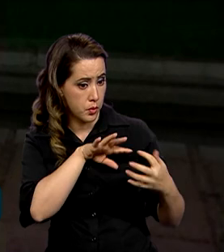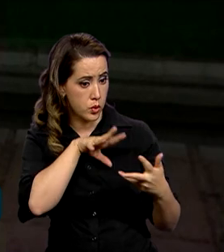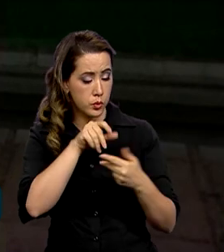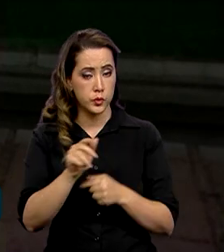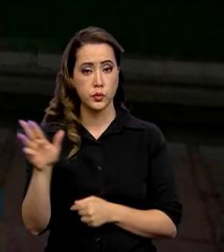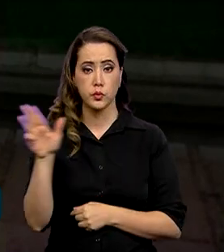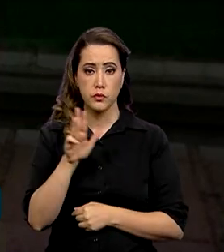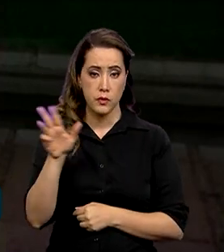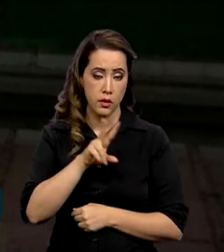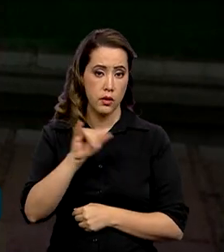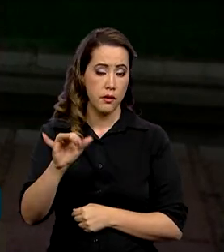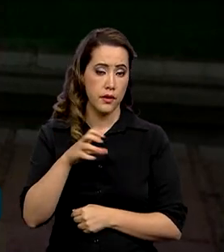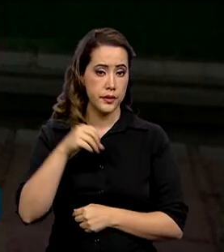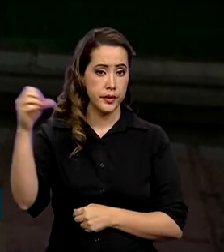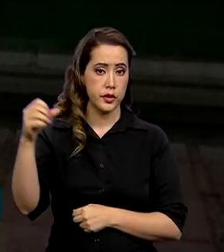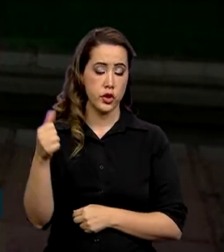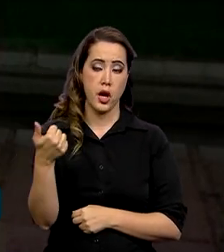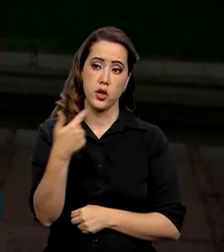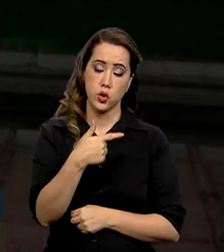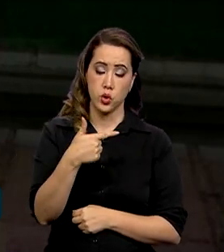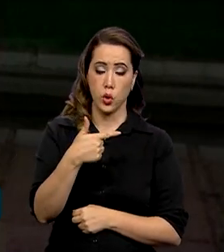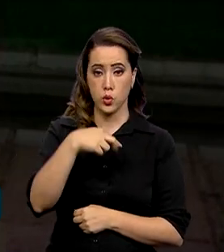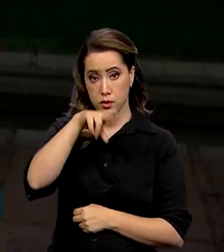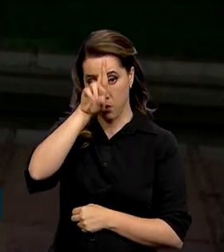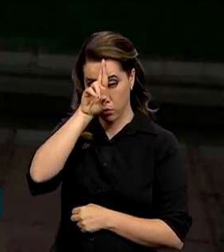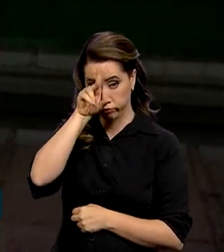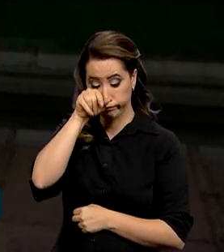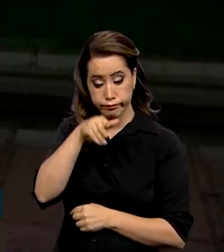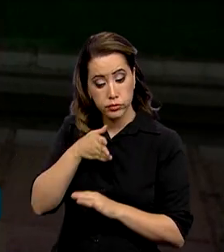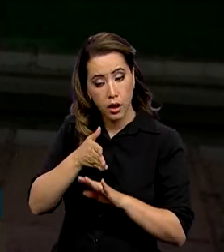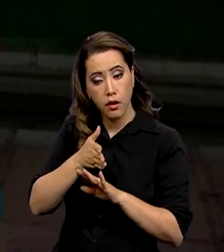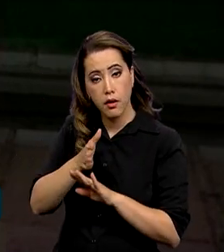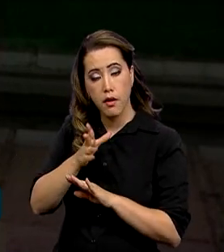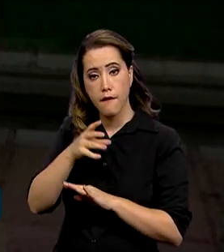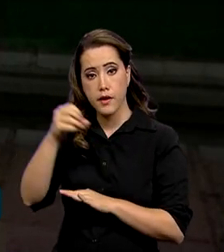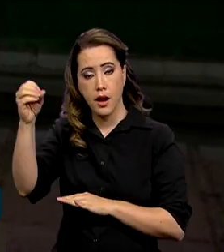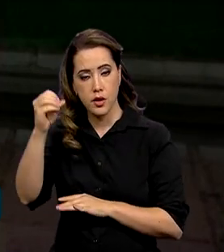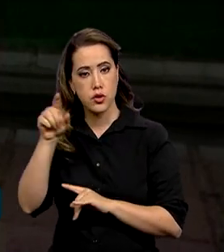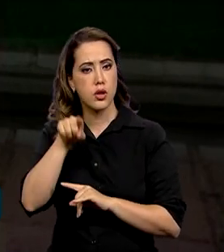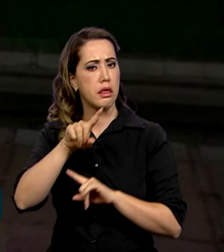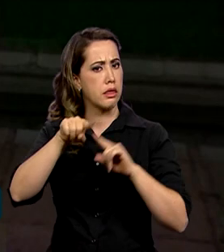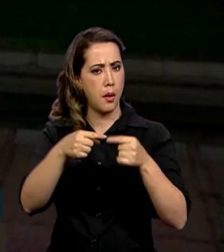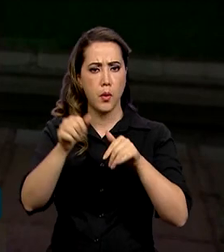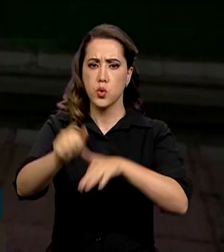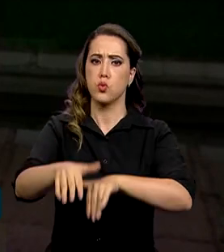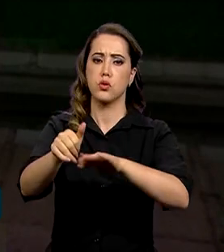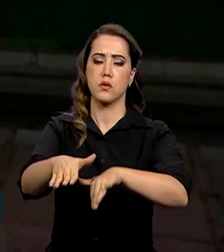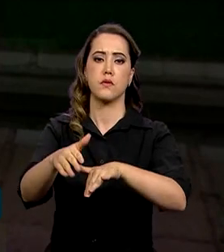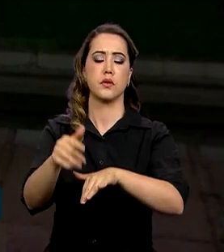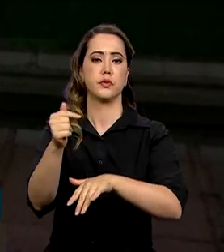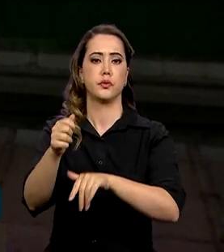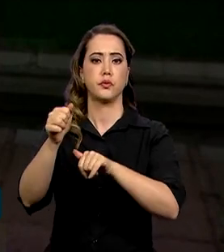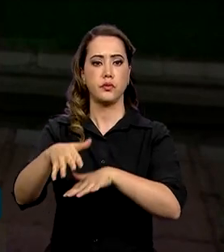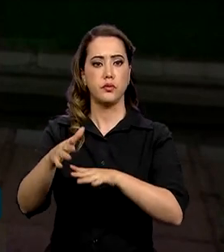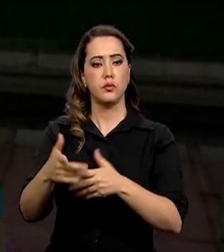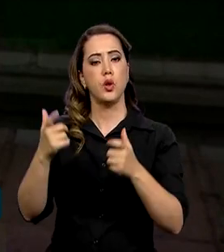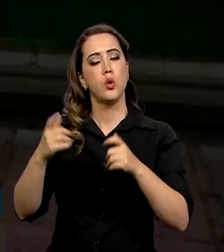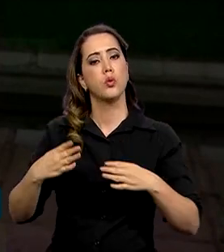Lula deve embarcar ao meio-dia, logo após o desfile do 7 de setembro, na esplanada do Ministério.